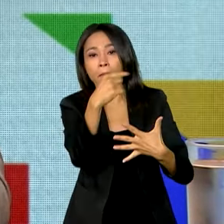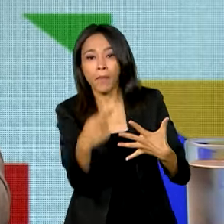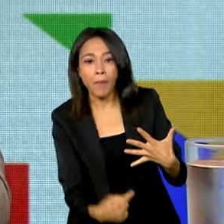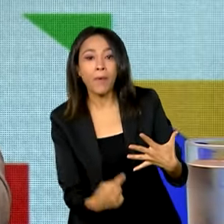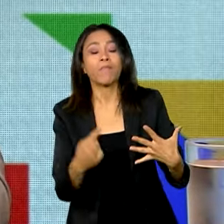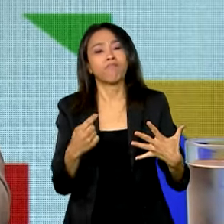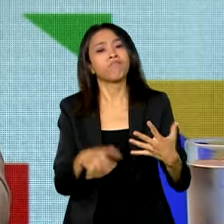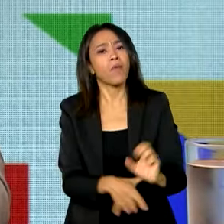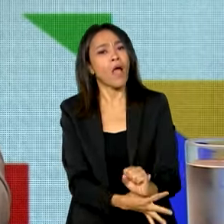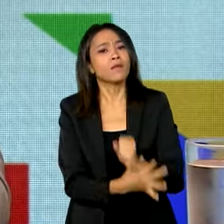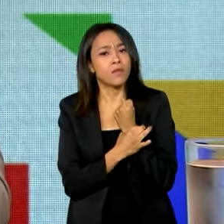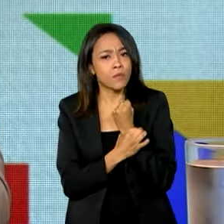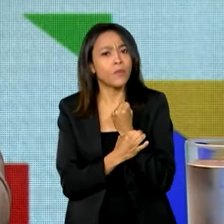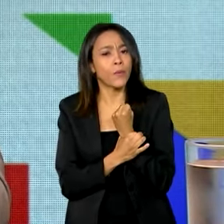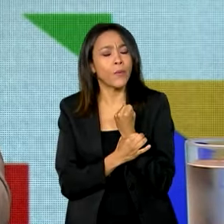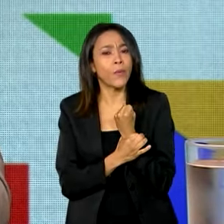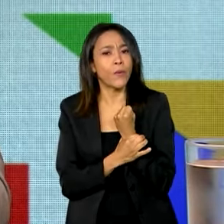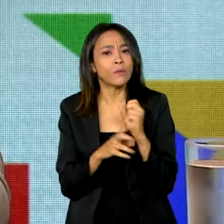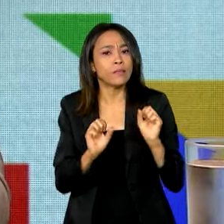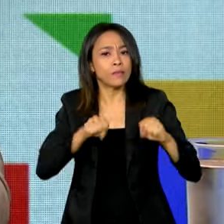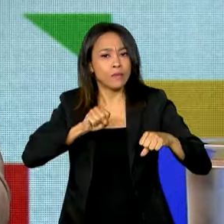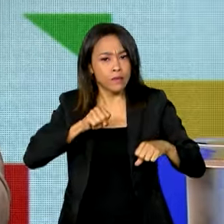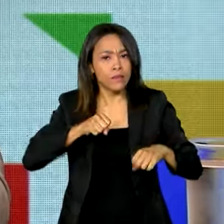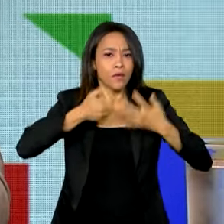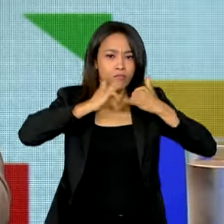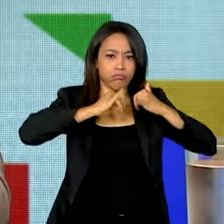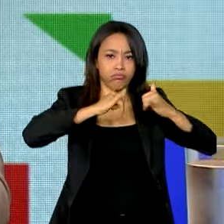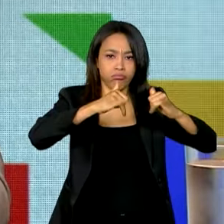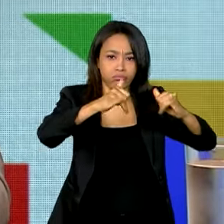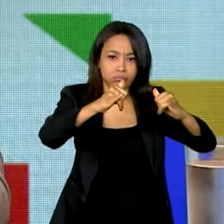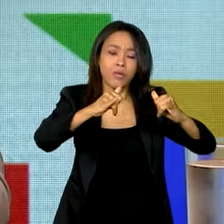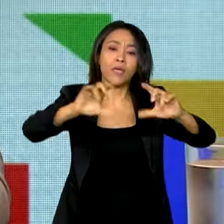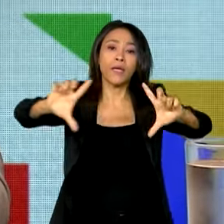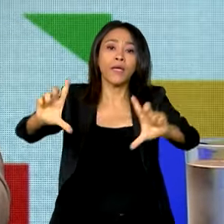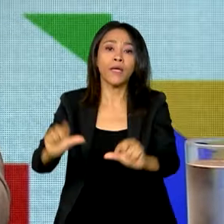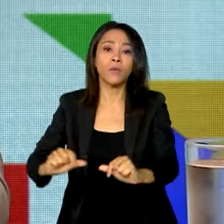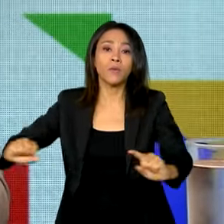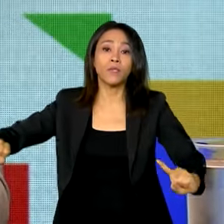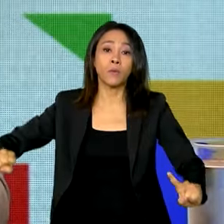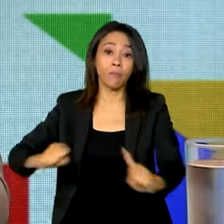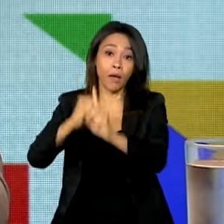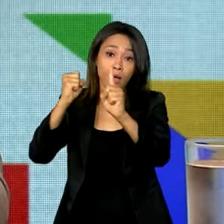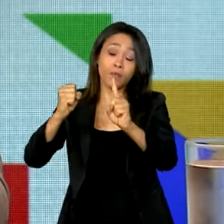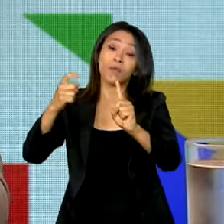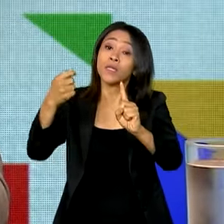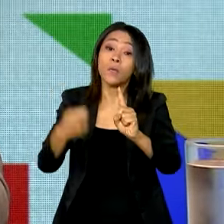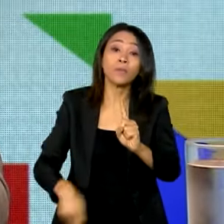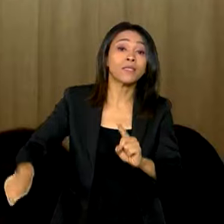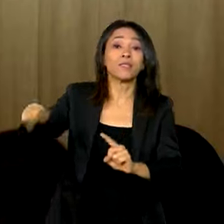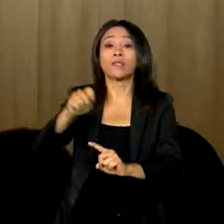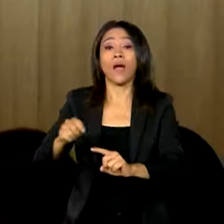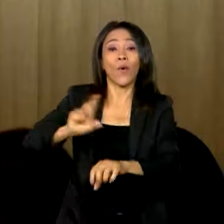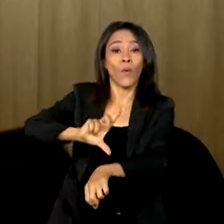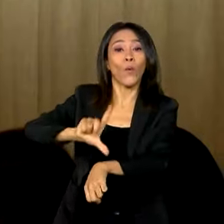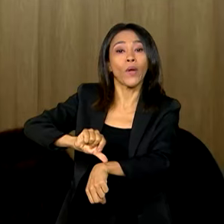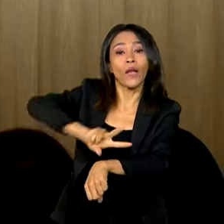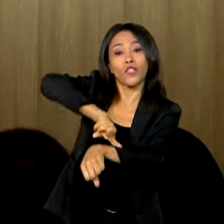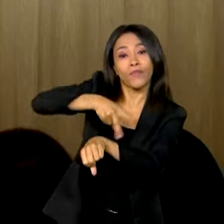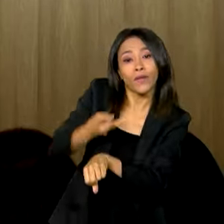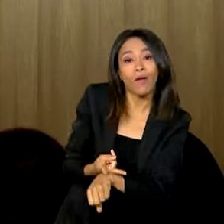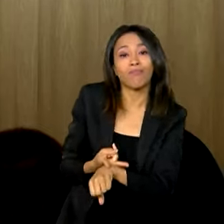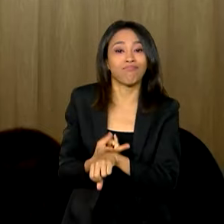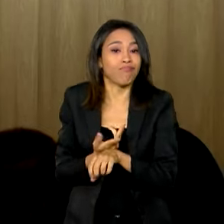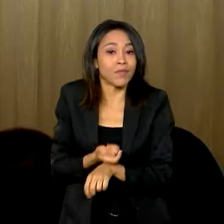garantiam a segurança energética e diminuíram o impacto do horário de verão na vida das pessoas. Não